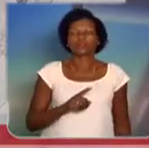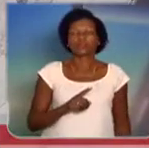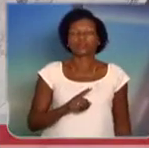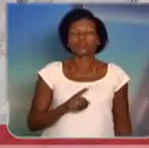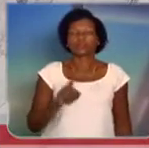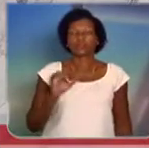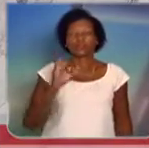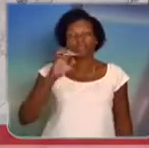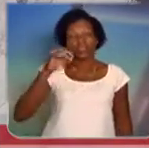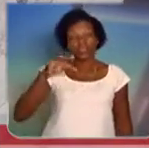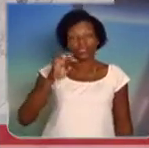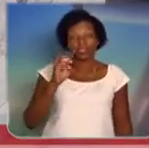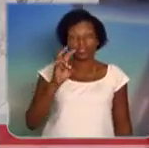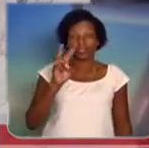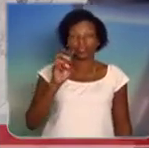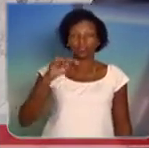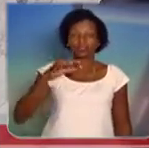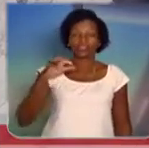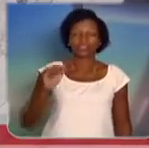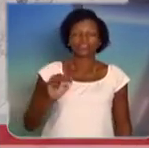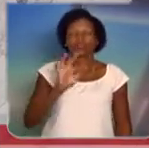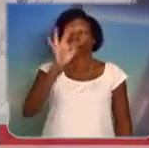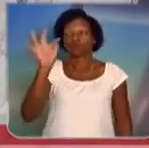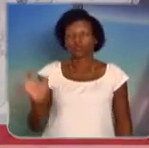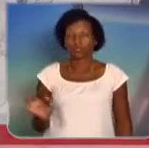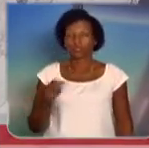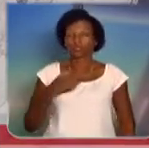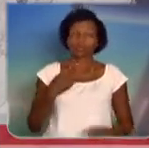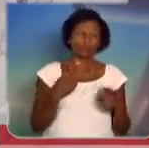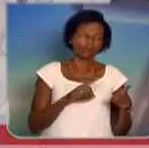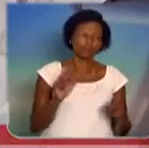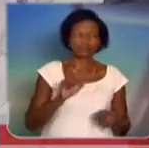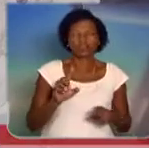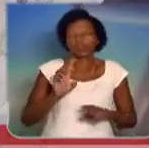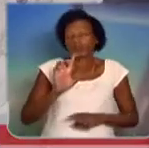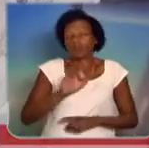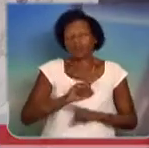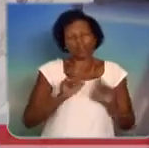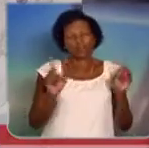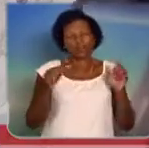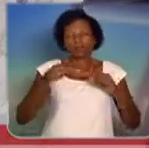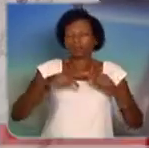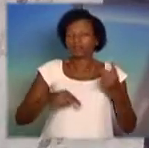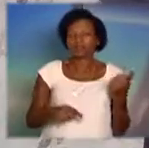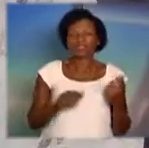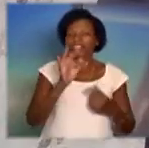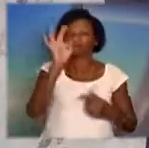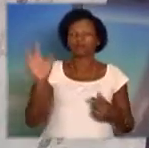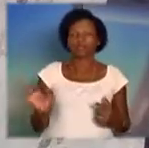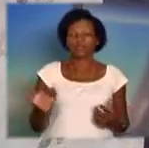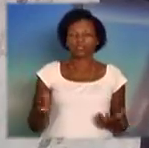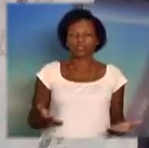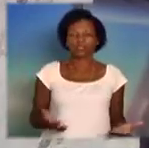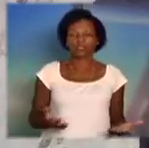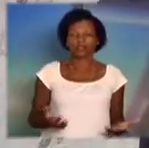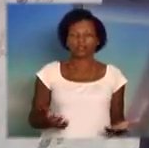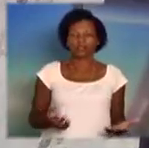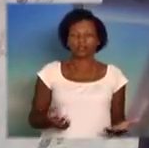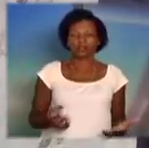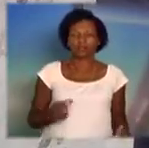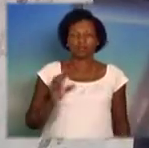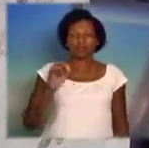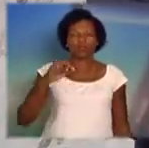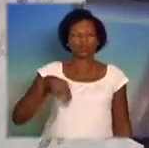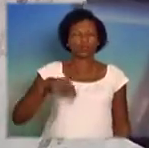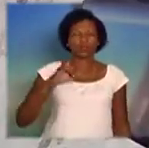realmente uma intervenção federal. Mas não é uma intervenção federal, não é uma intervenção na segurança. É um ornitorrinco. Tem bico